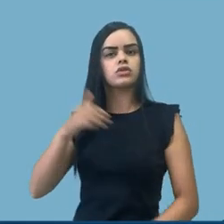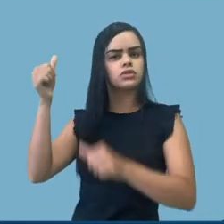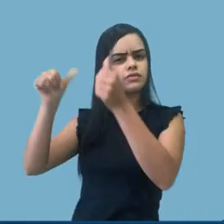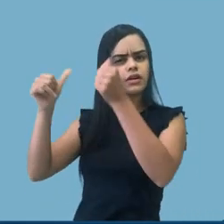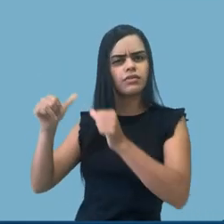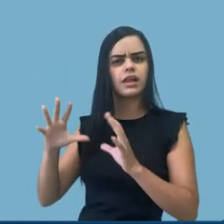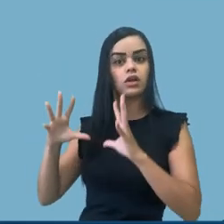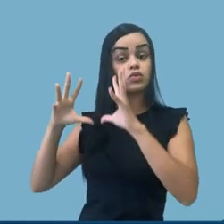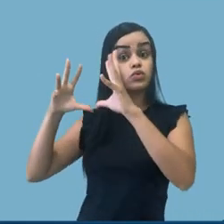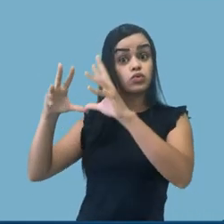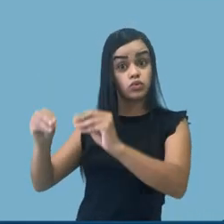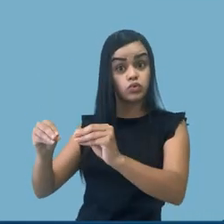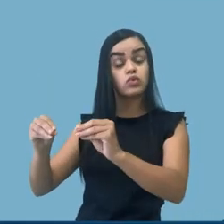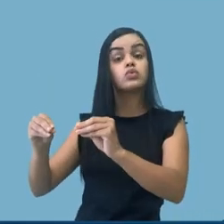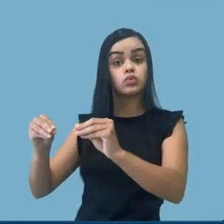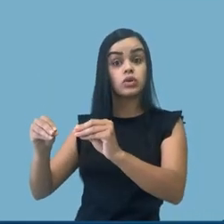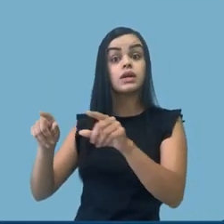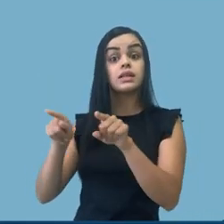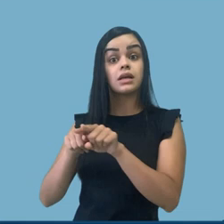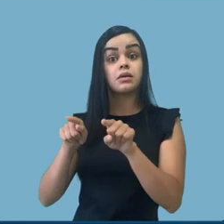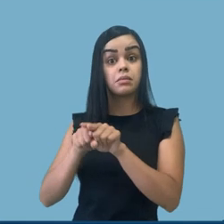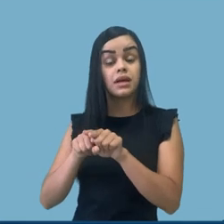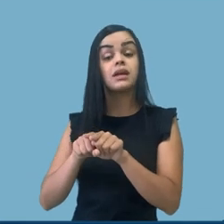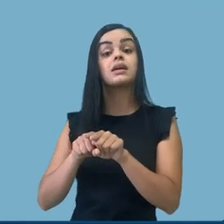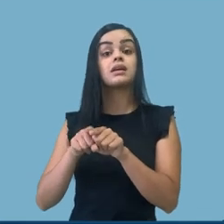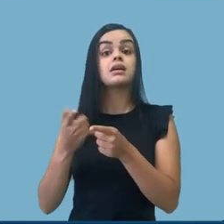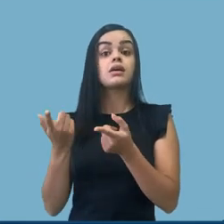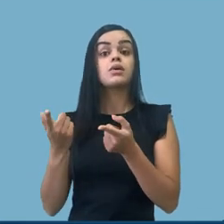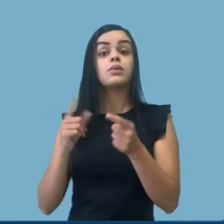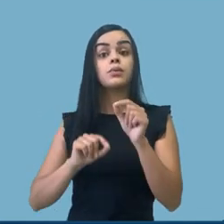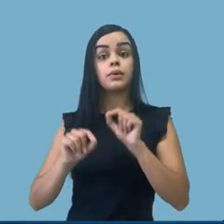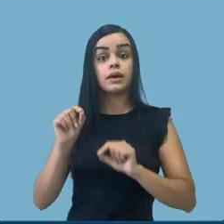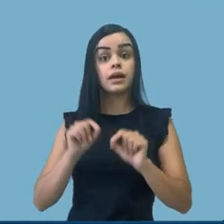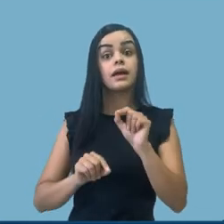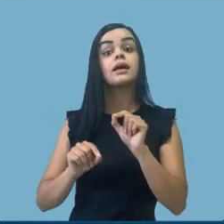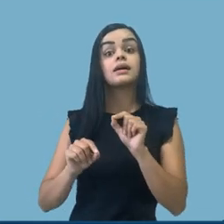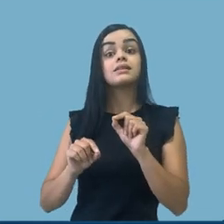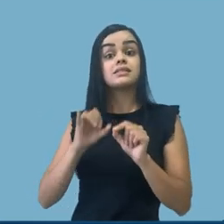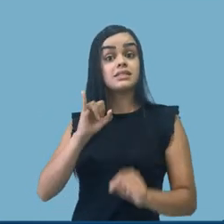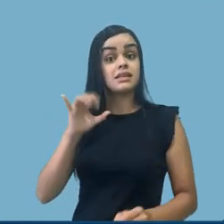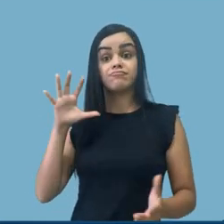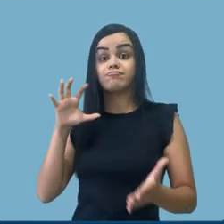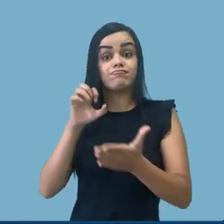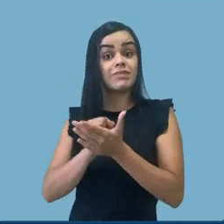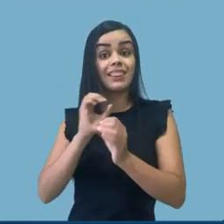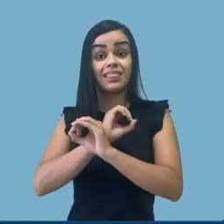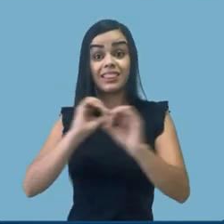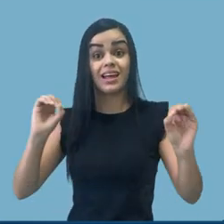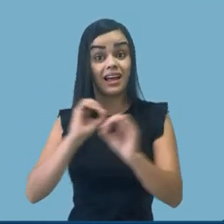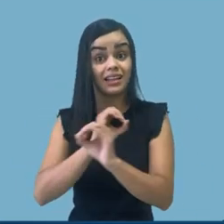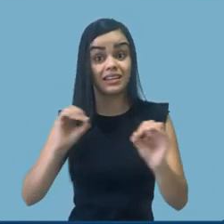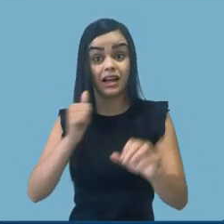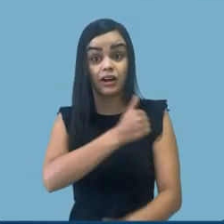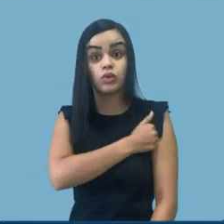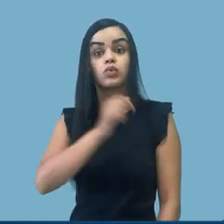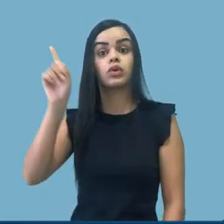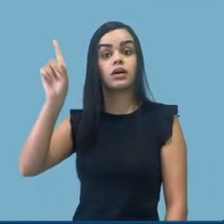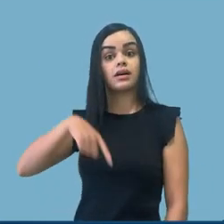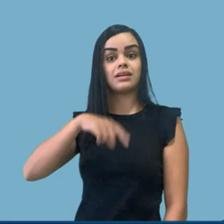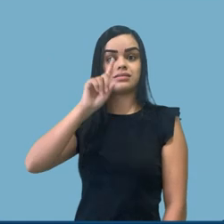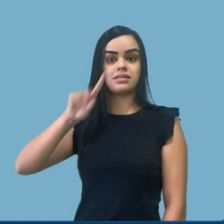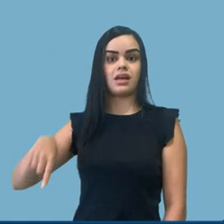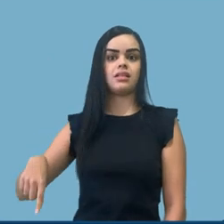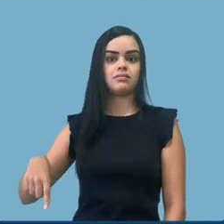inclusive, e cancela ou encerra, não, cancela turmas com zero matriculadas e matriculados, as turmas que foram